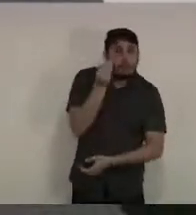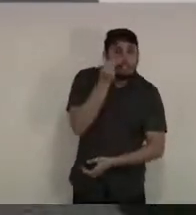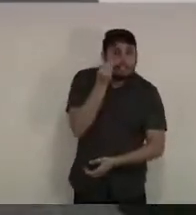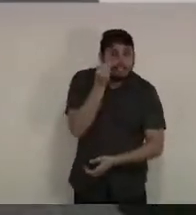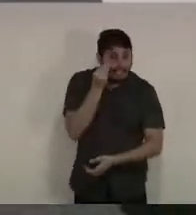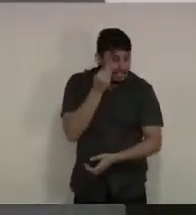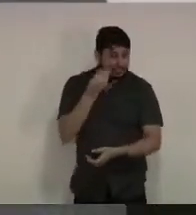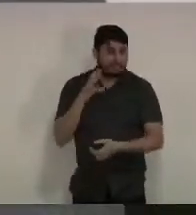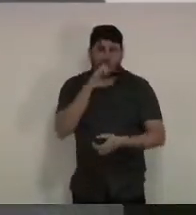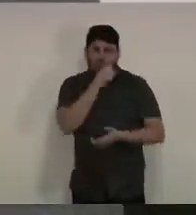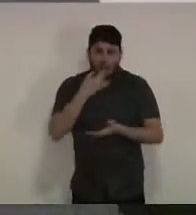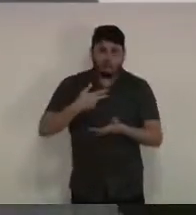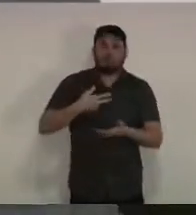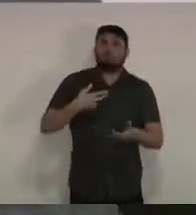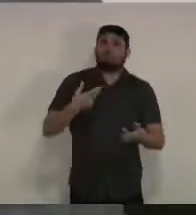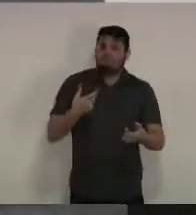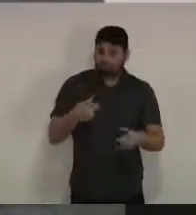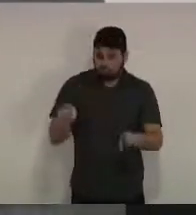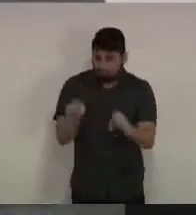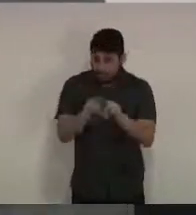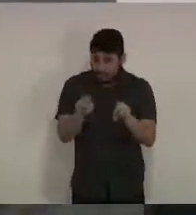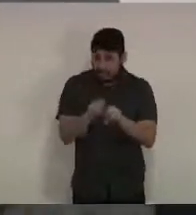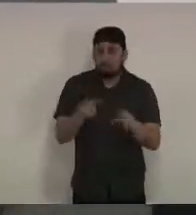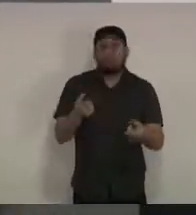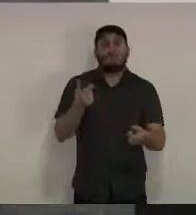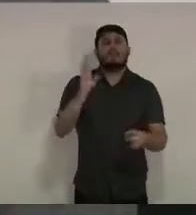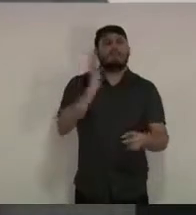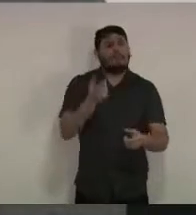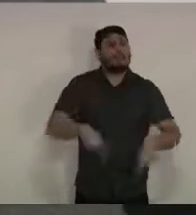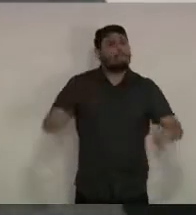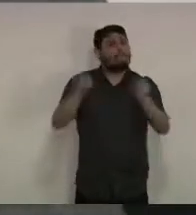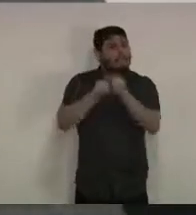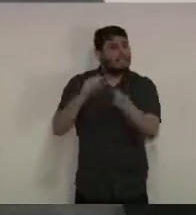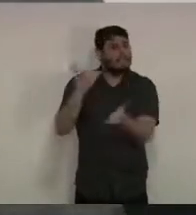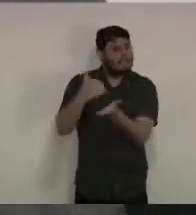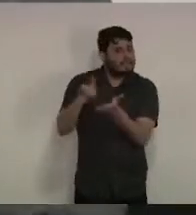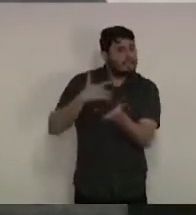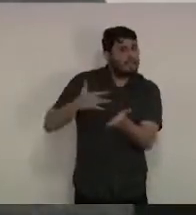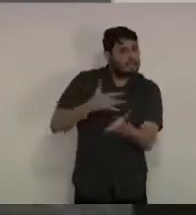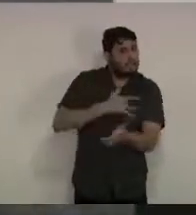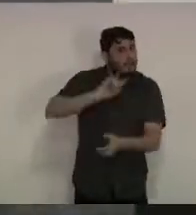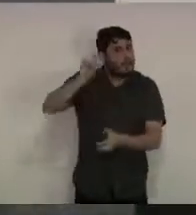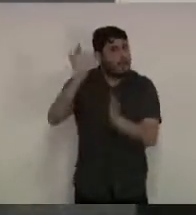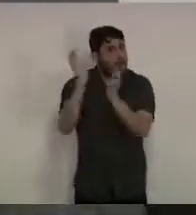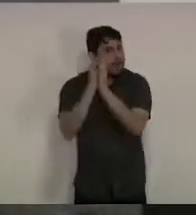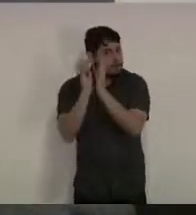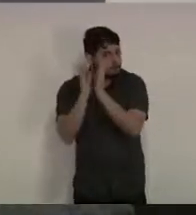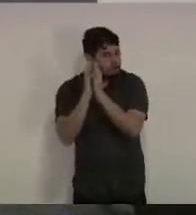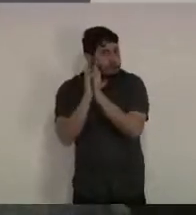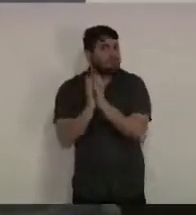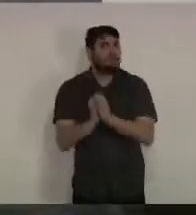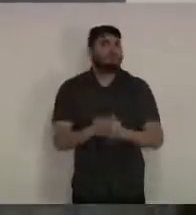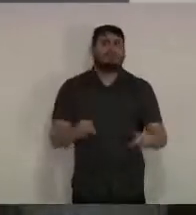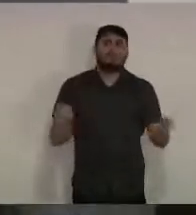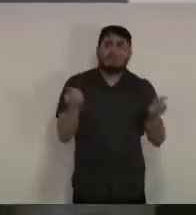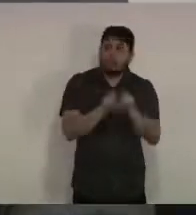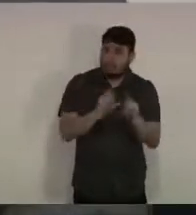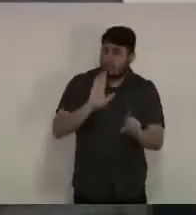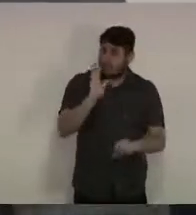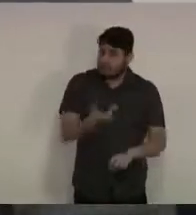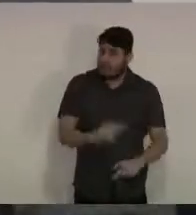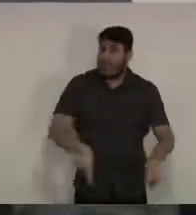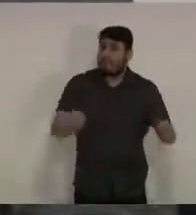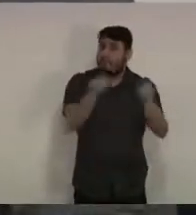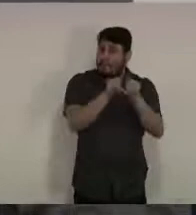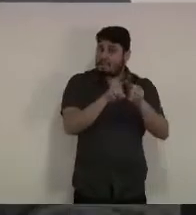Ministério da Saúde e pela Secretaria Estadual de Saúde também fizemos aquisições de testes rápidos para poder mapear a